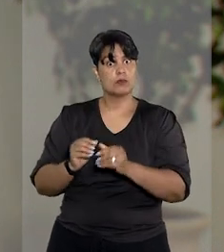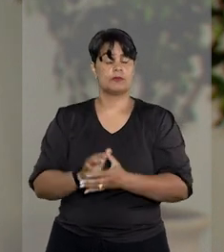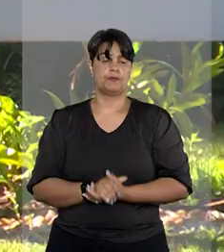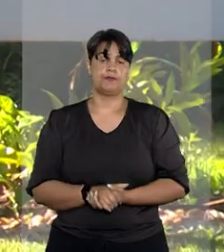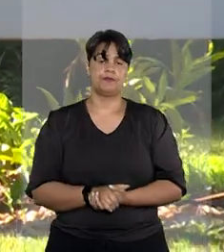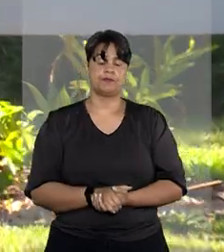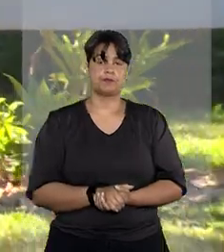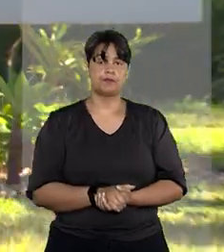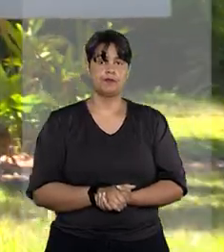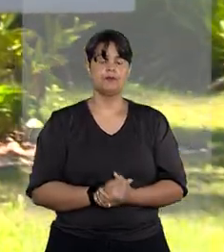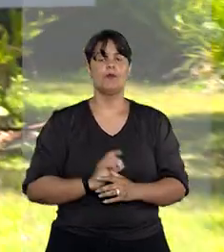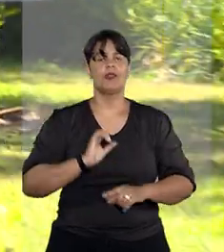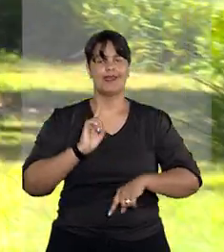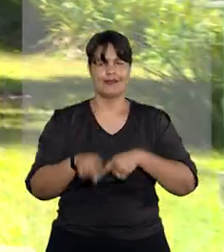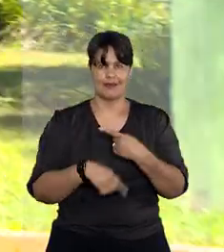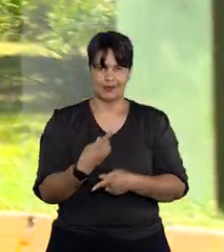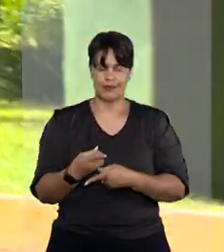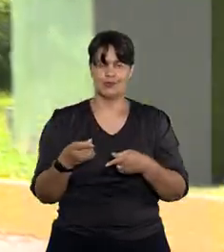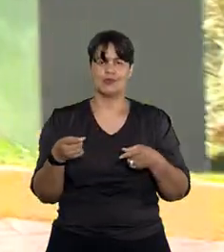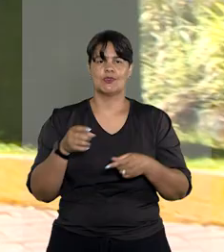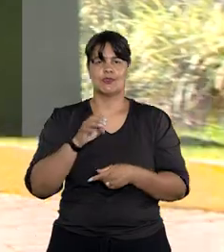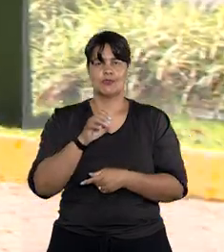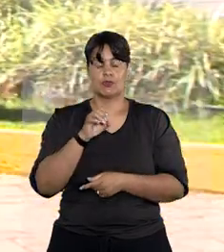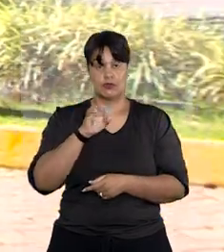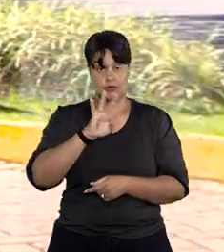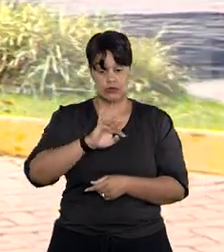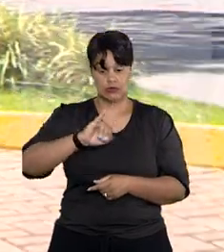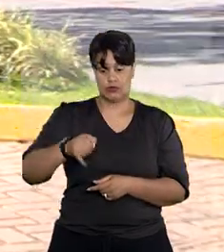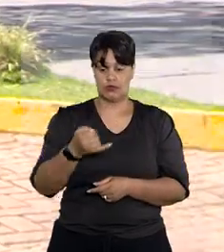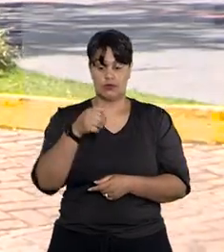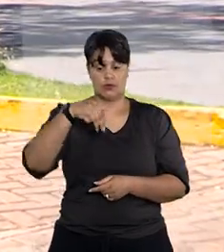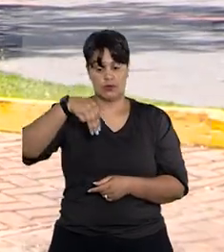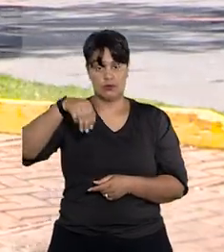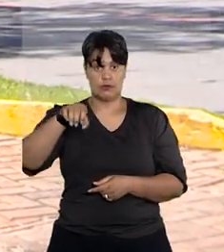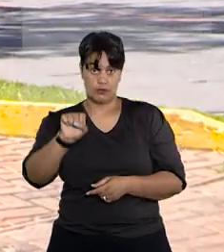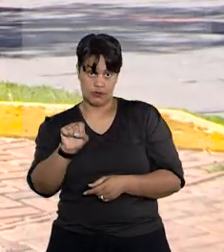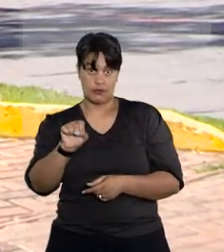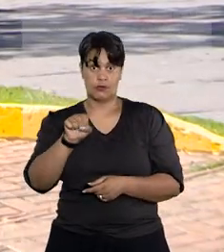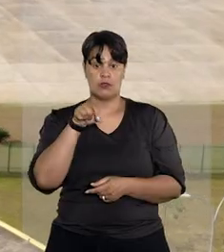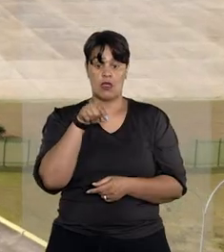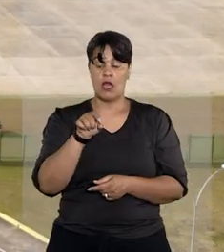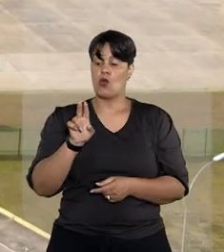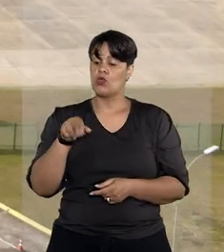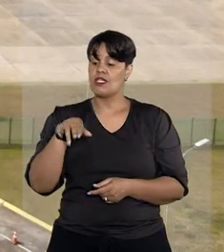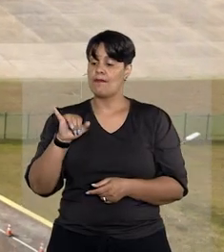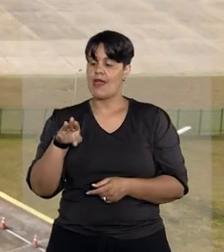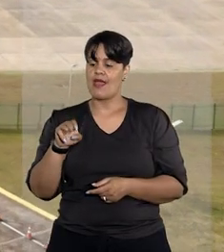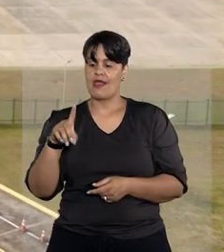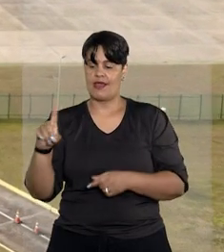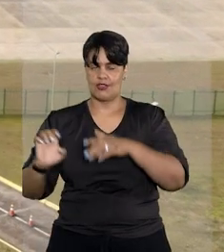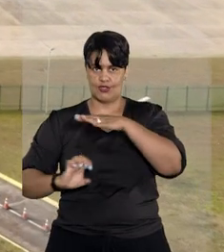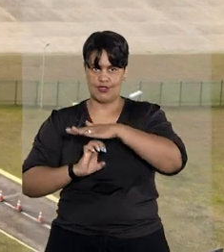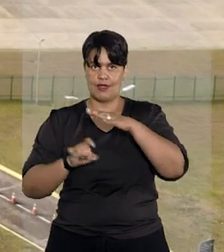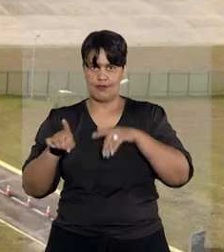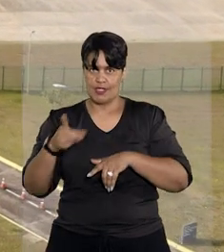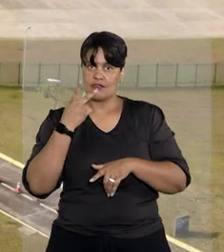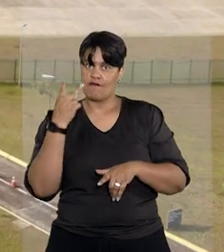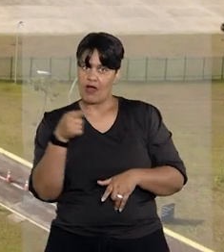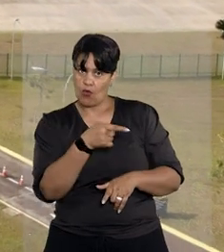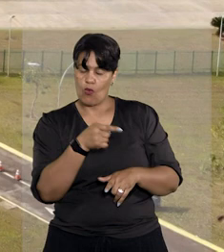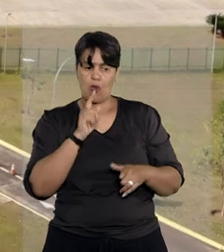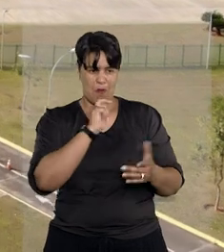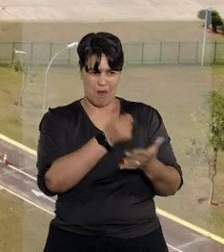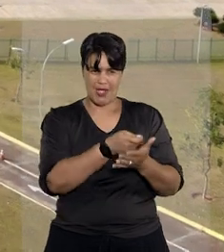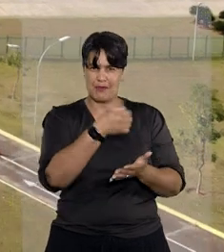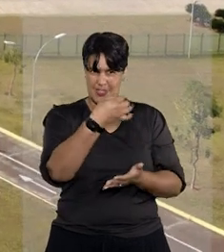anterior. Após a decisão do Tribunal de Justiça de Mato Grosso do Sul, a Unimed recorreu ao STJ e alegou que os